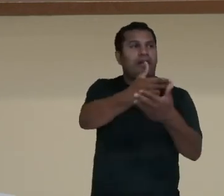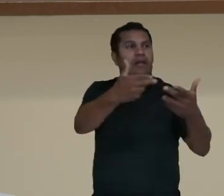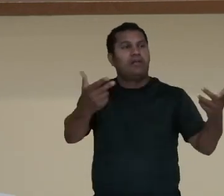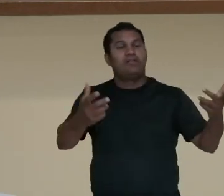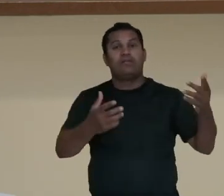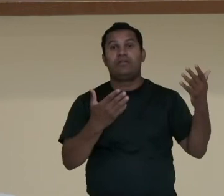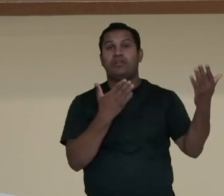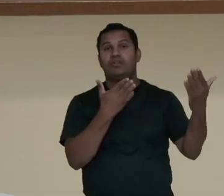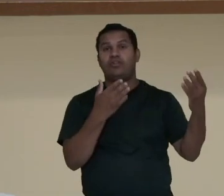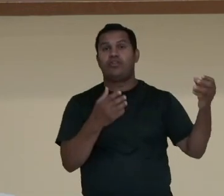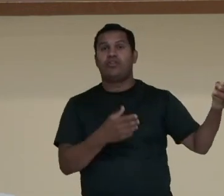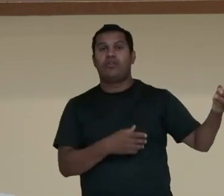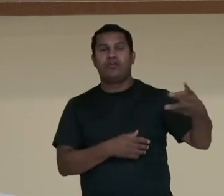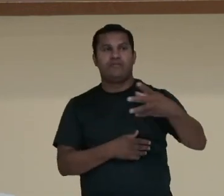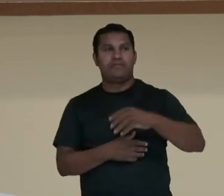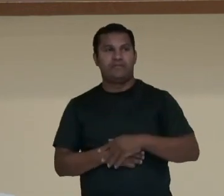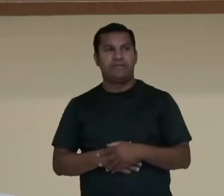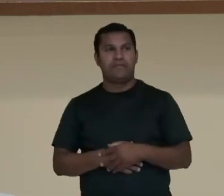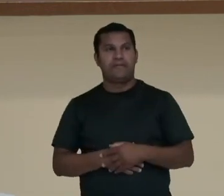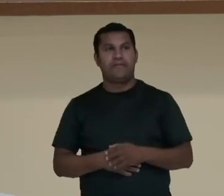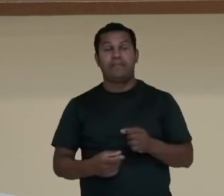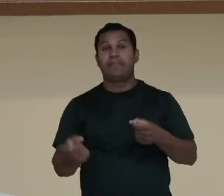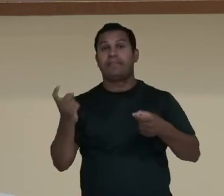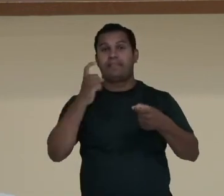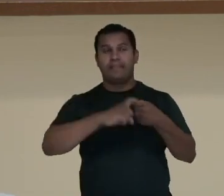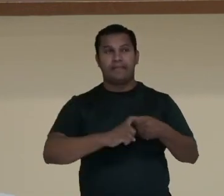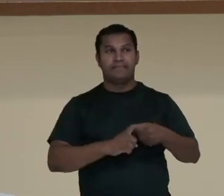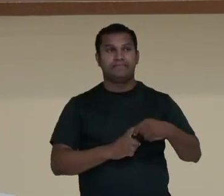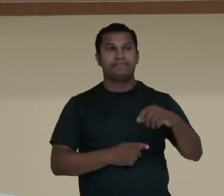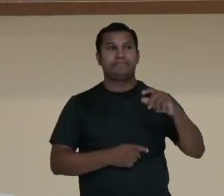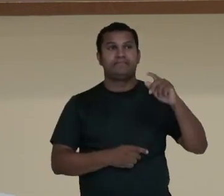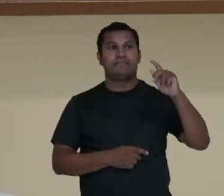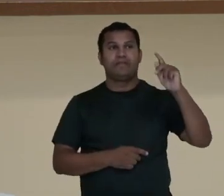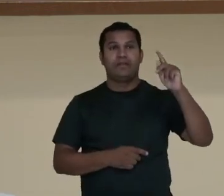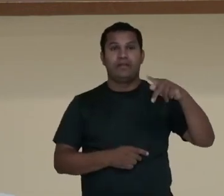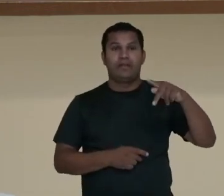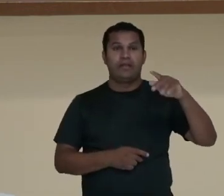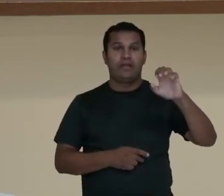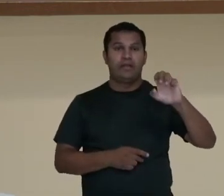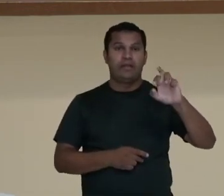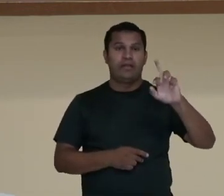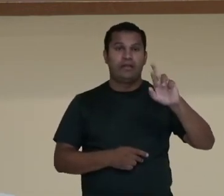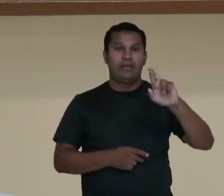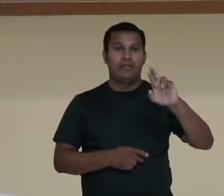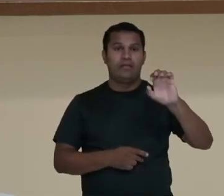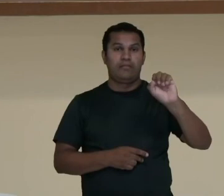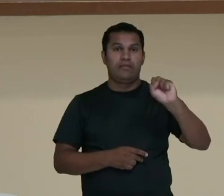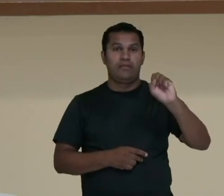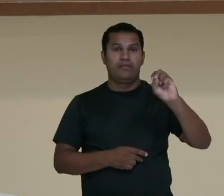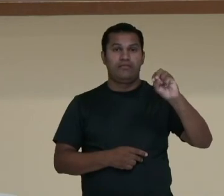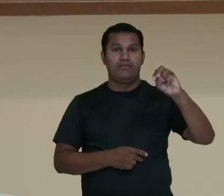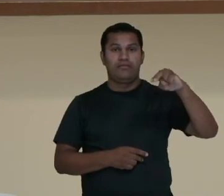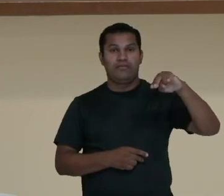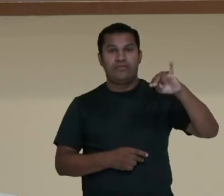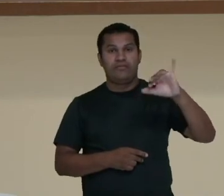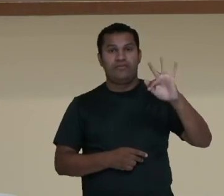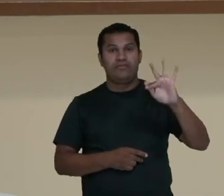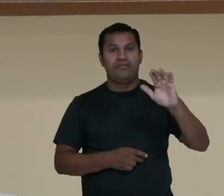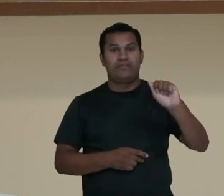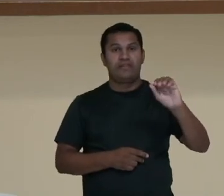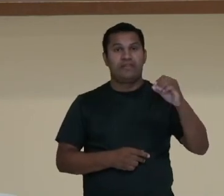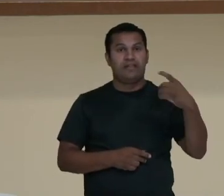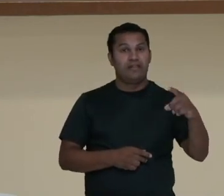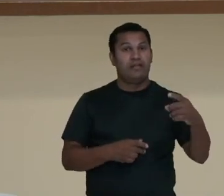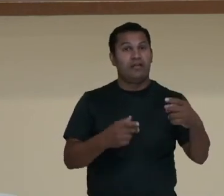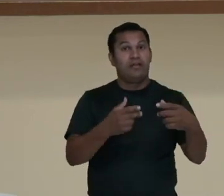prosopopeia se constitui uma figura de linguagem caracterizada pela atribuição de características próprias de seres humanos